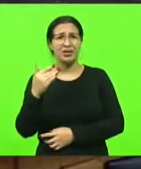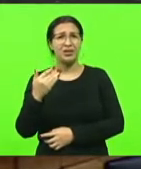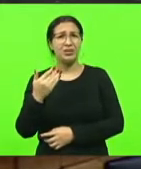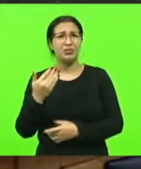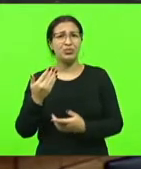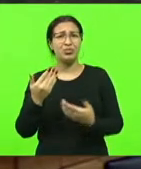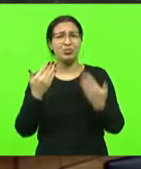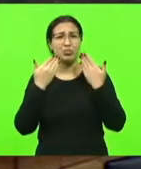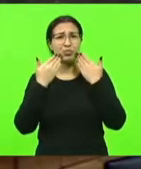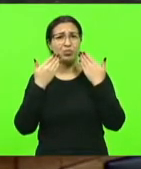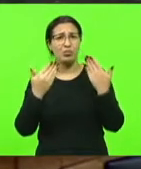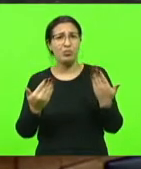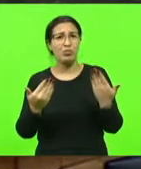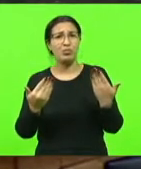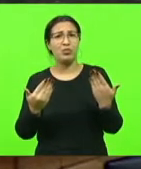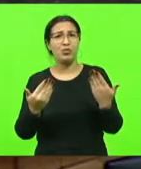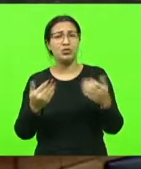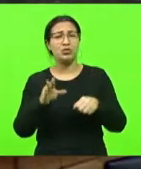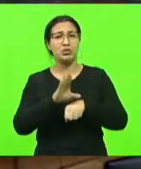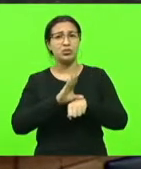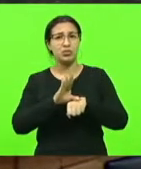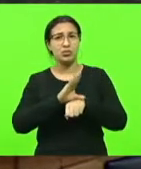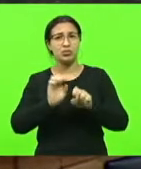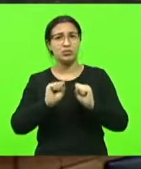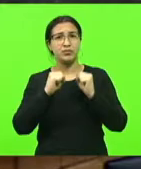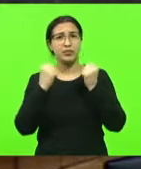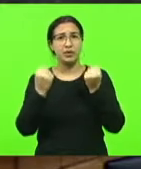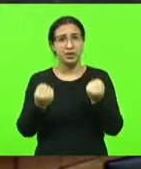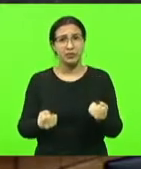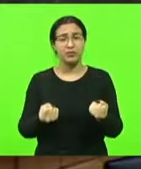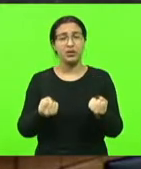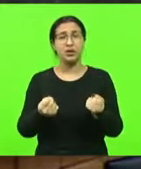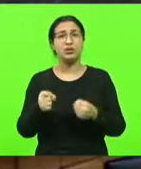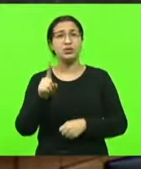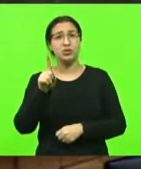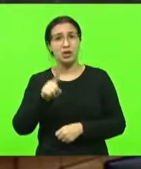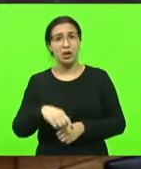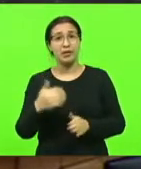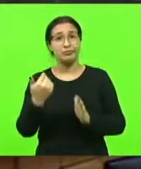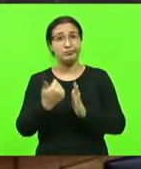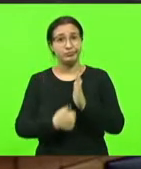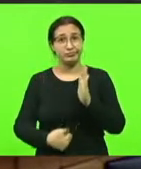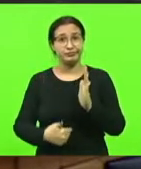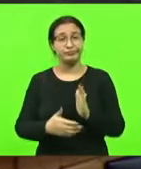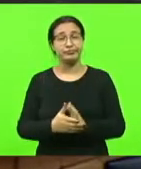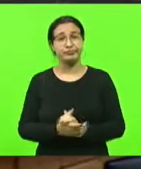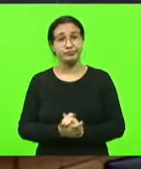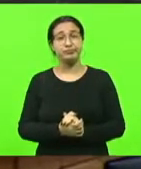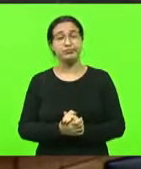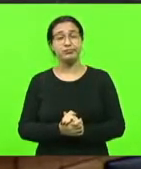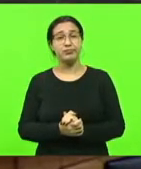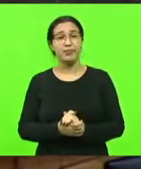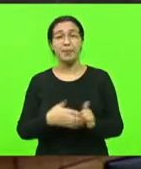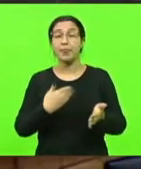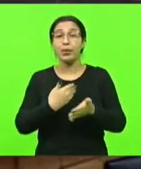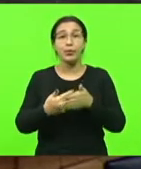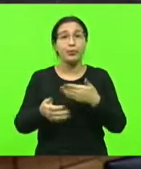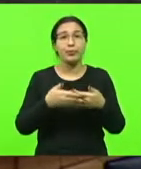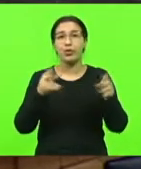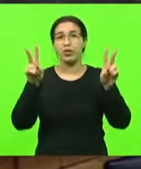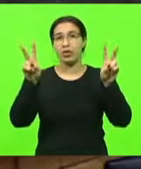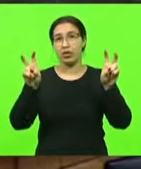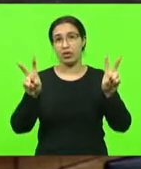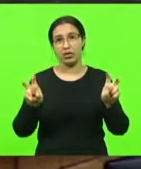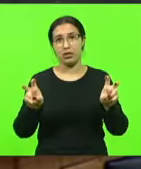reflexo do que a nossa Constituição defende no que tange à isonomia. Seja qualquer que seja o tema, nós já